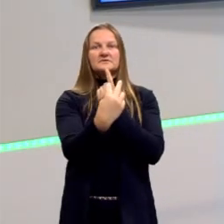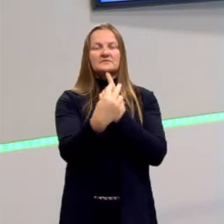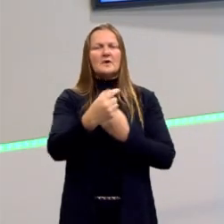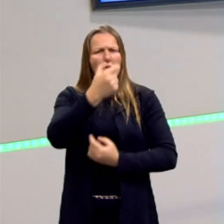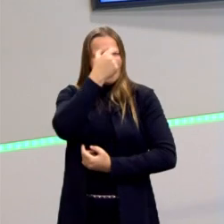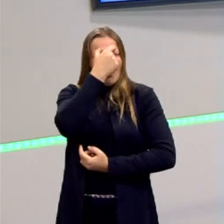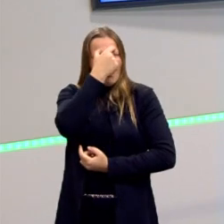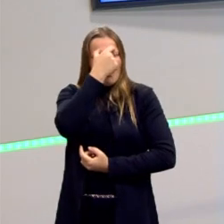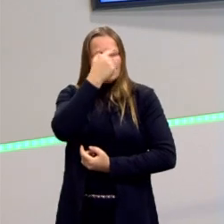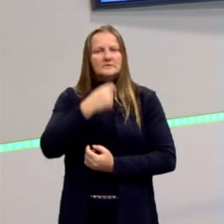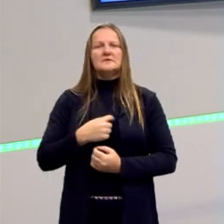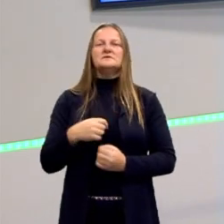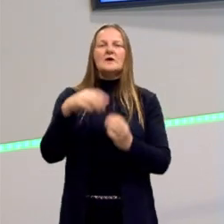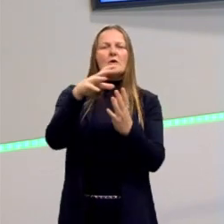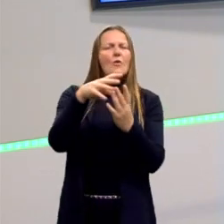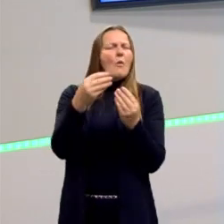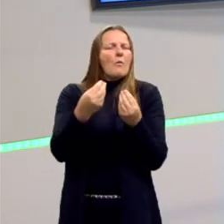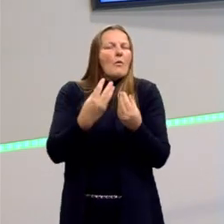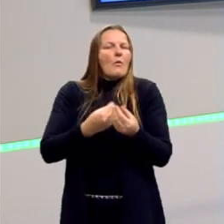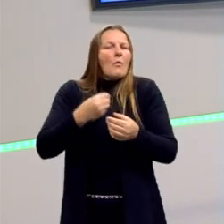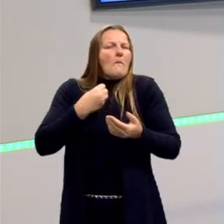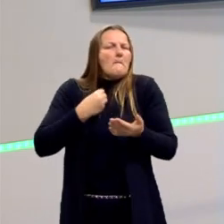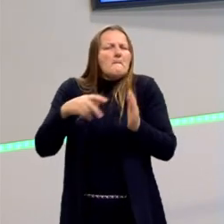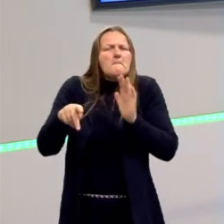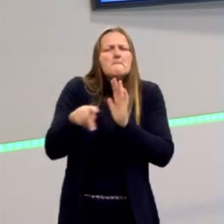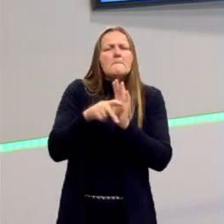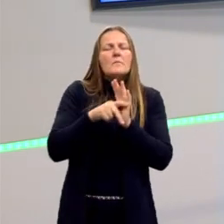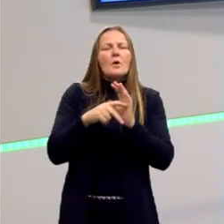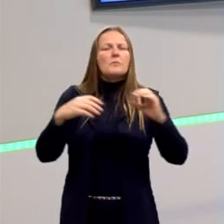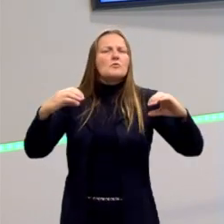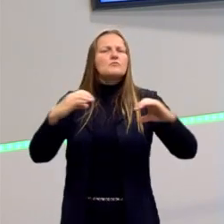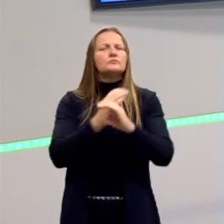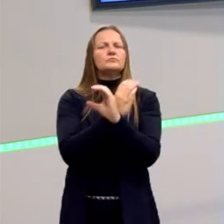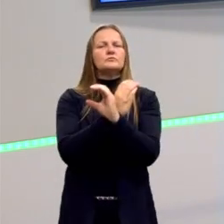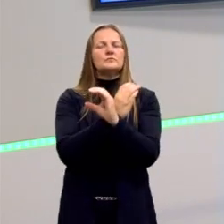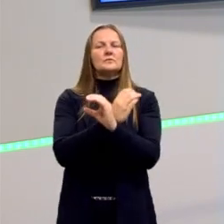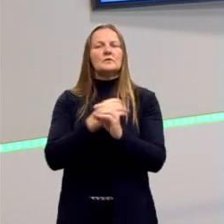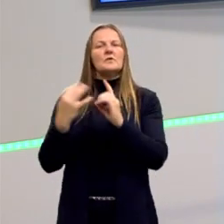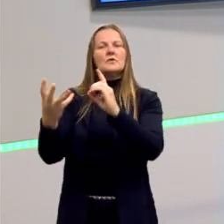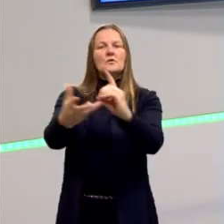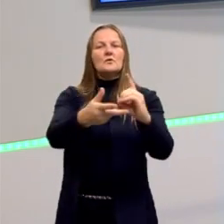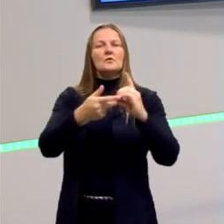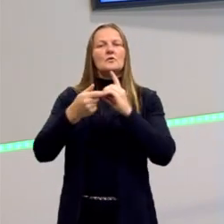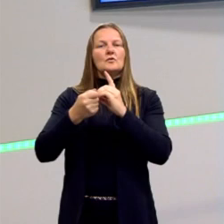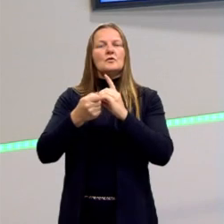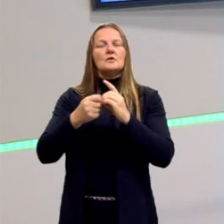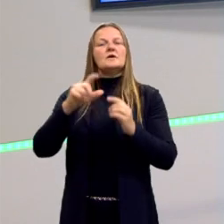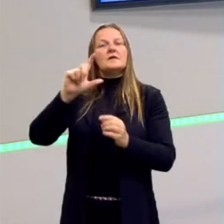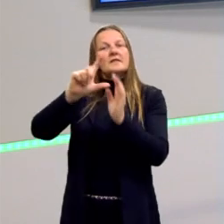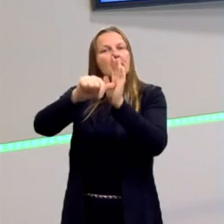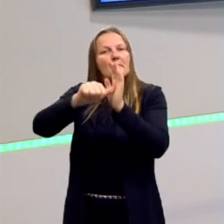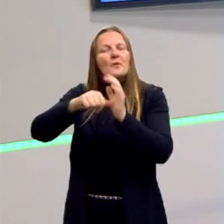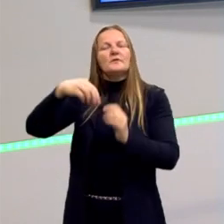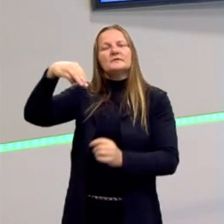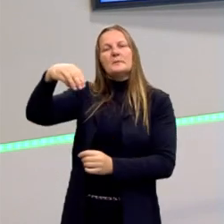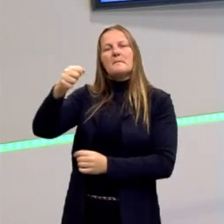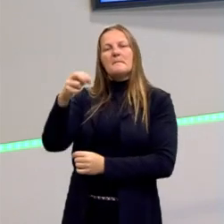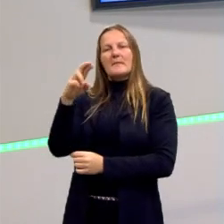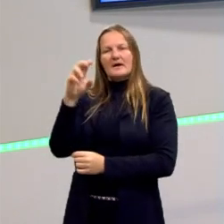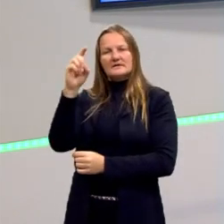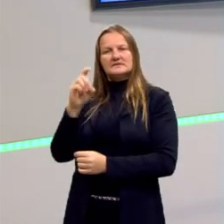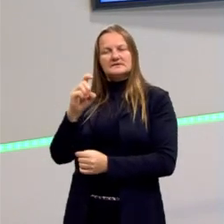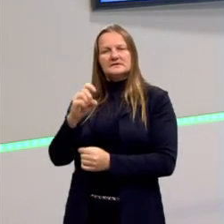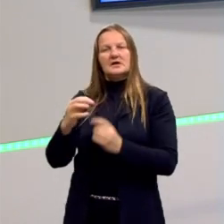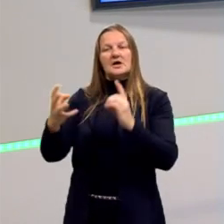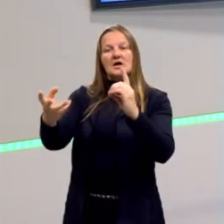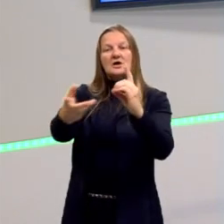consciência, do espírito absoluto, através da dialética, e aí o Feuerbach e depois o Marx vão dizer, não, esse movimento